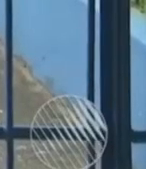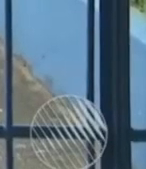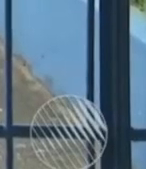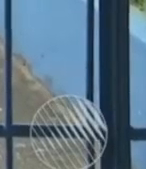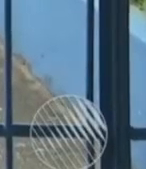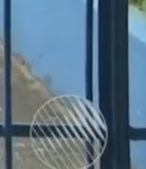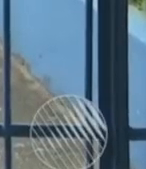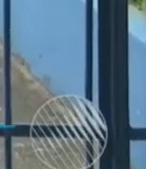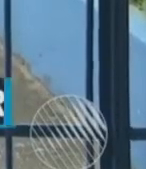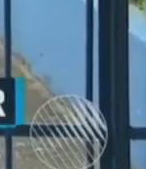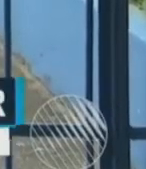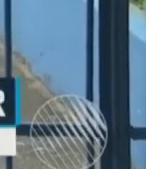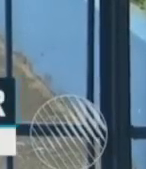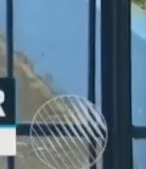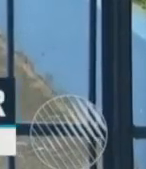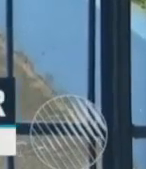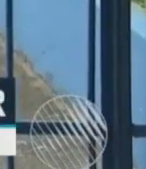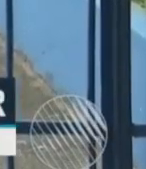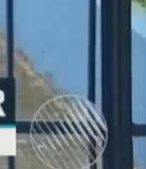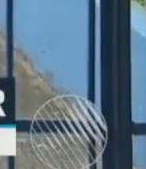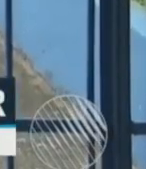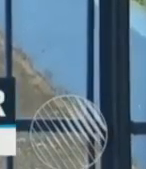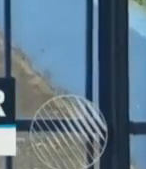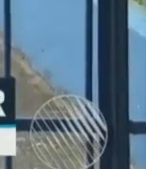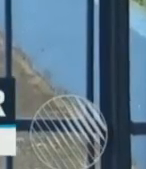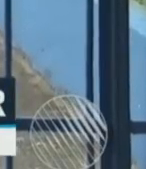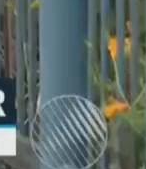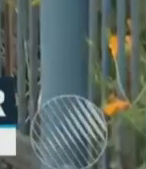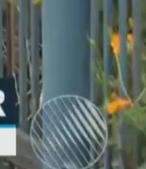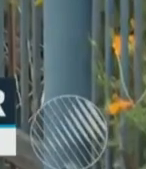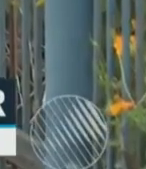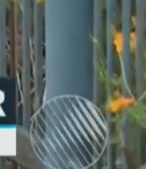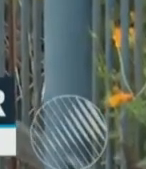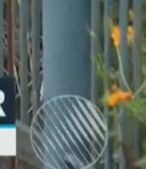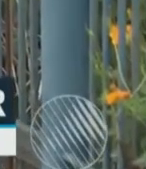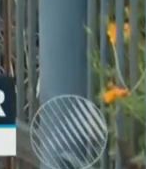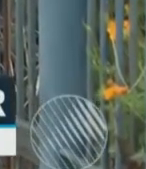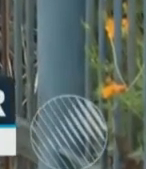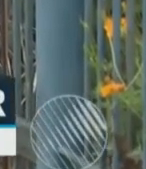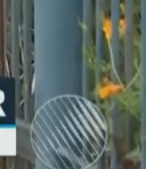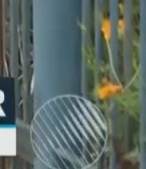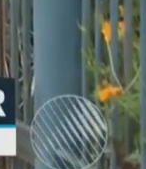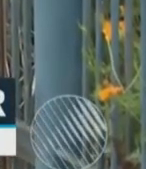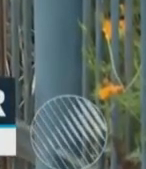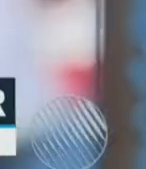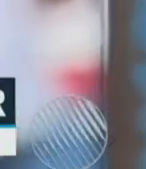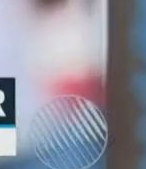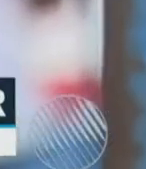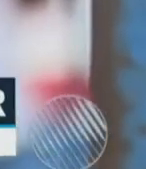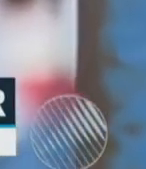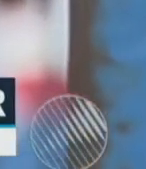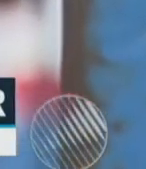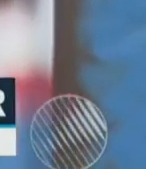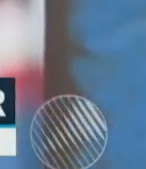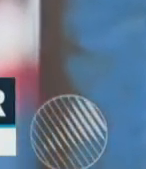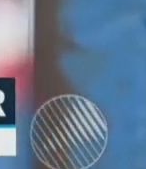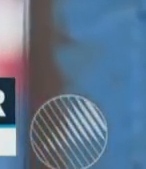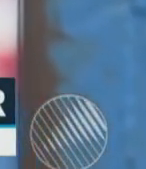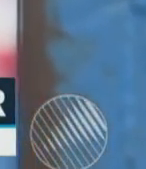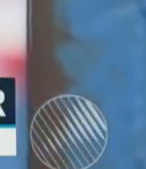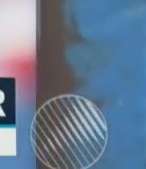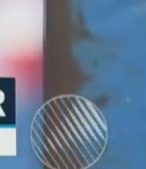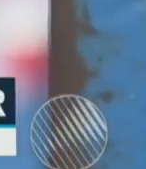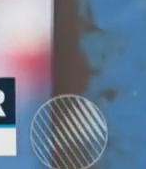em que a troca de beijos teria acontecido, foi há quase 15 dias, mas o caso só foi divulgado hoje. Segundo os estudantes,